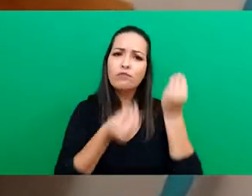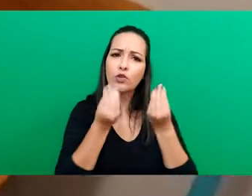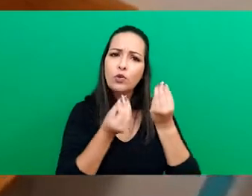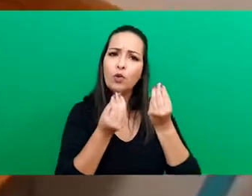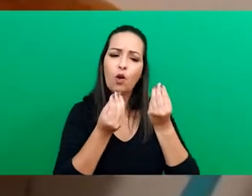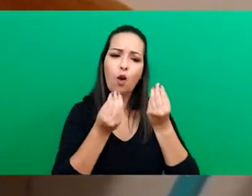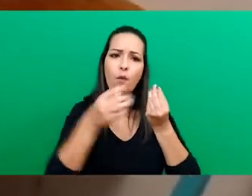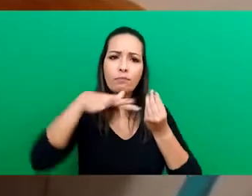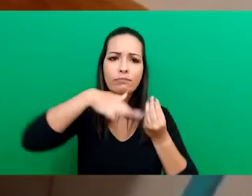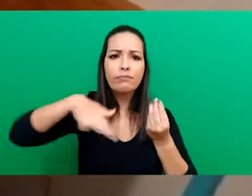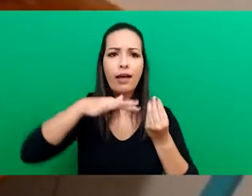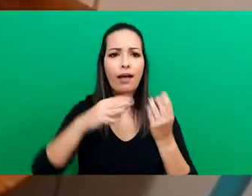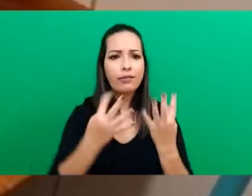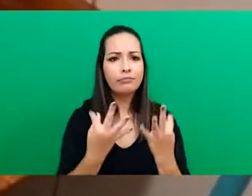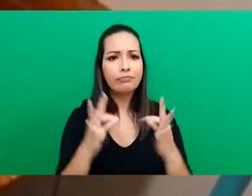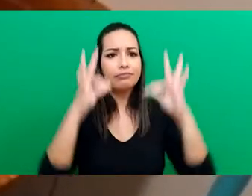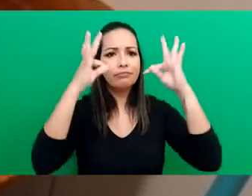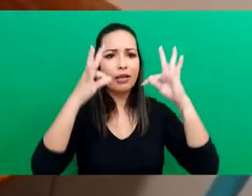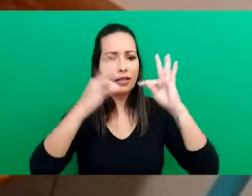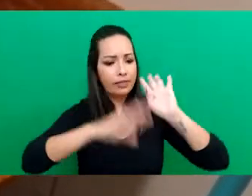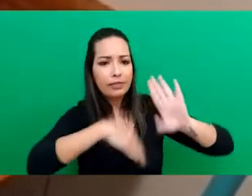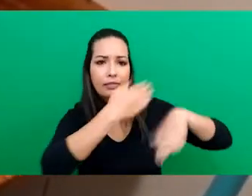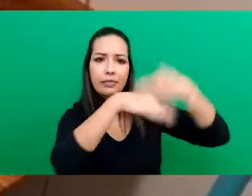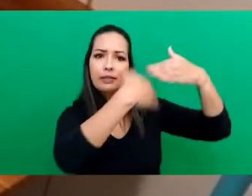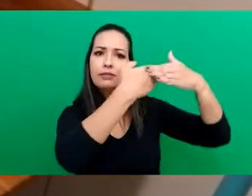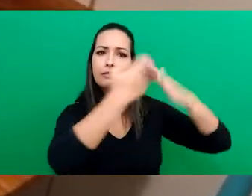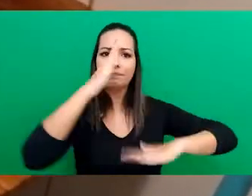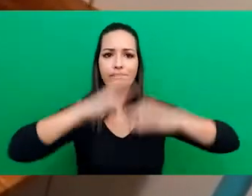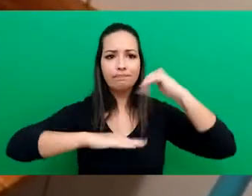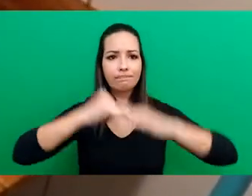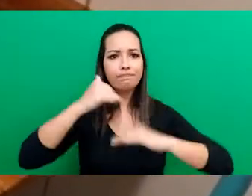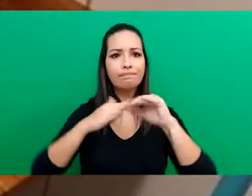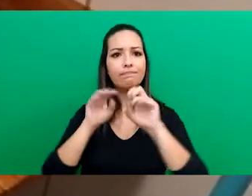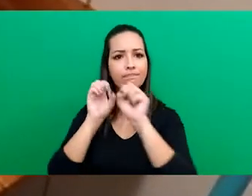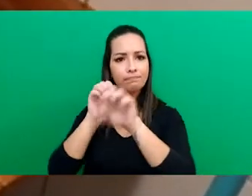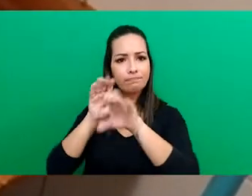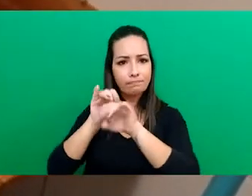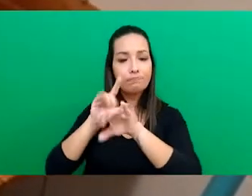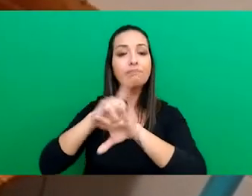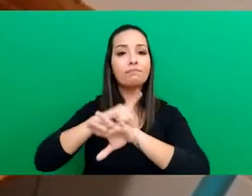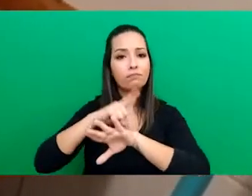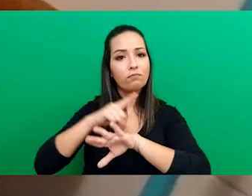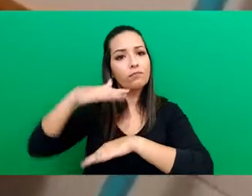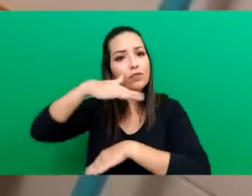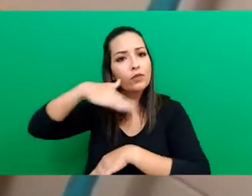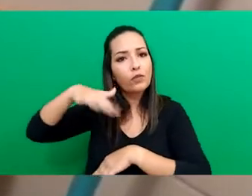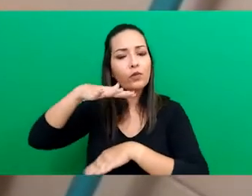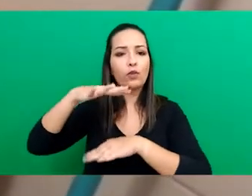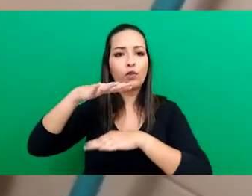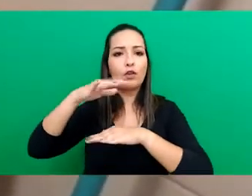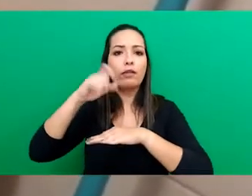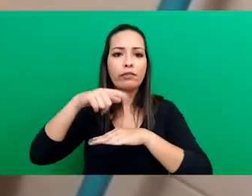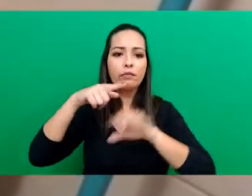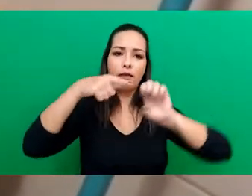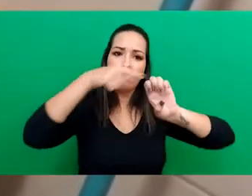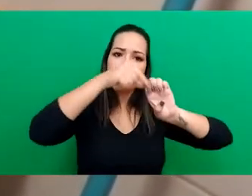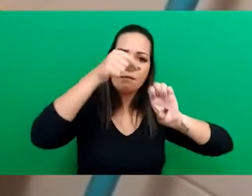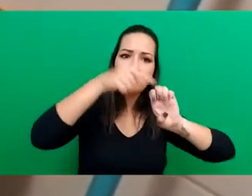tecnológico, preparando-os para as oportunidades de desenvolvimento profissional e educacional, que envolvem mercado,